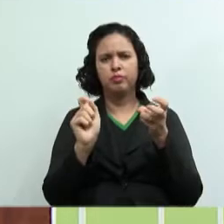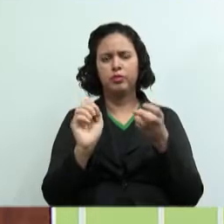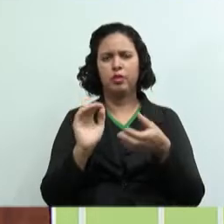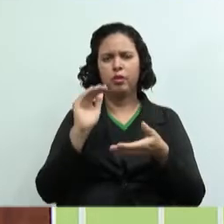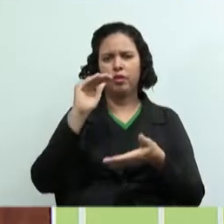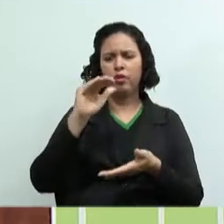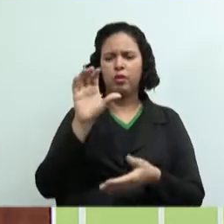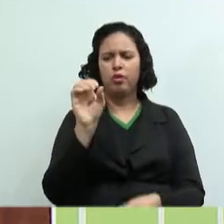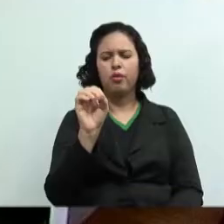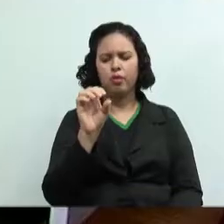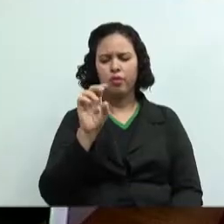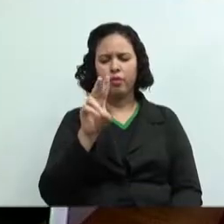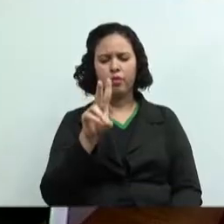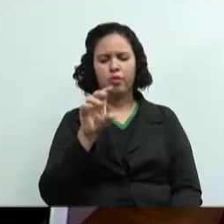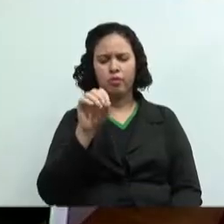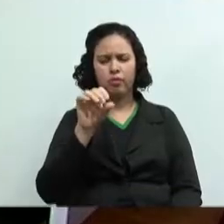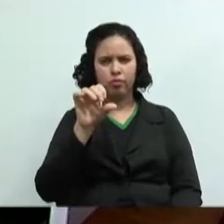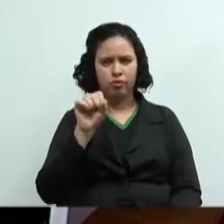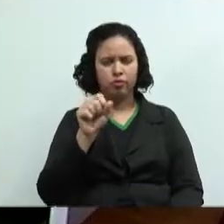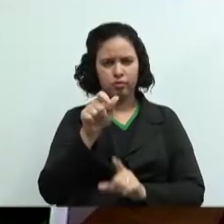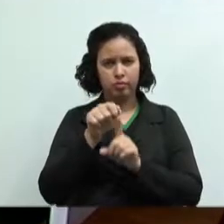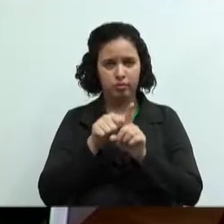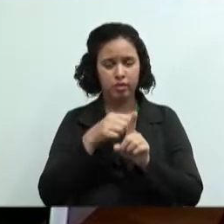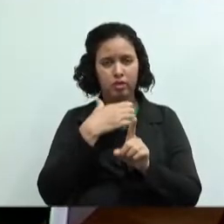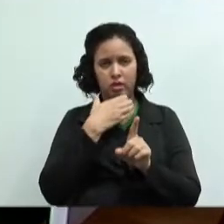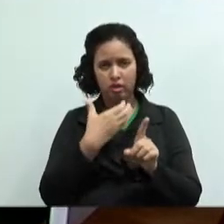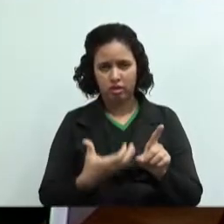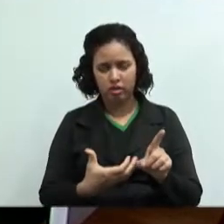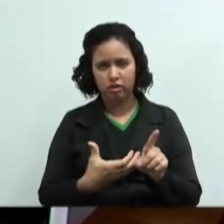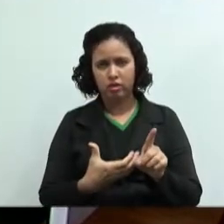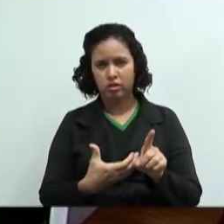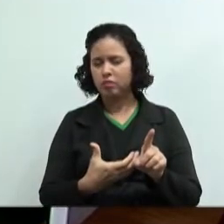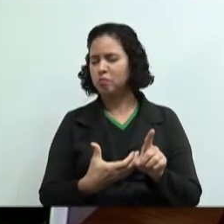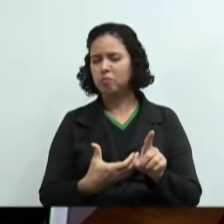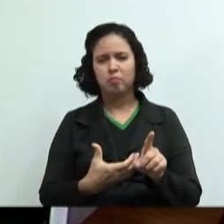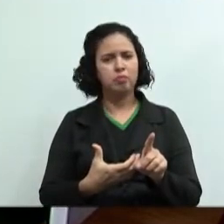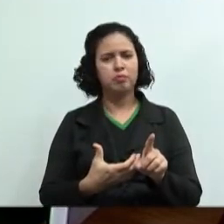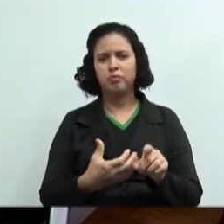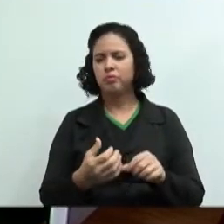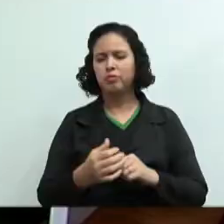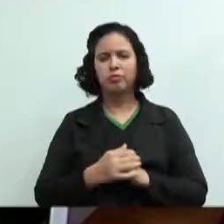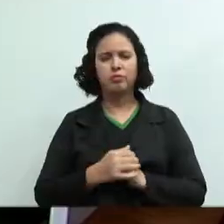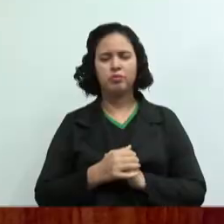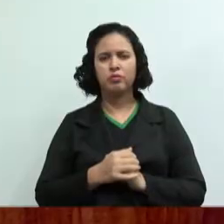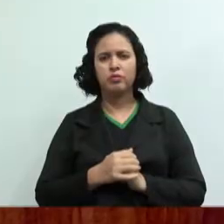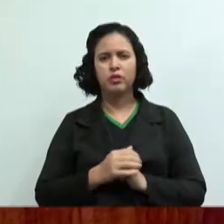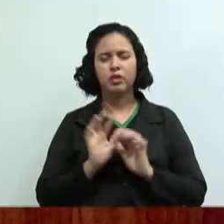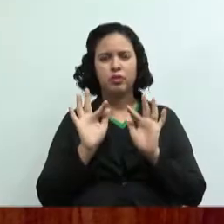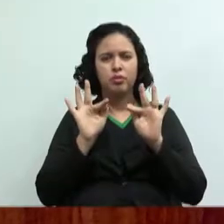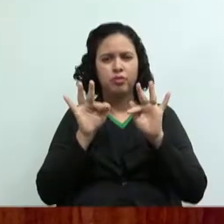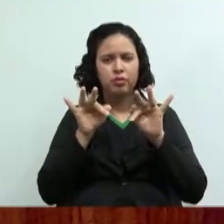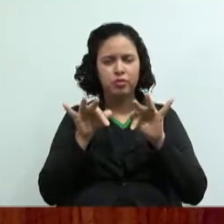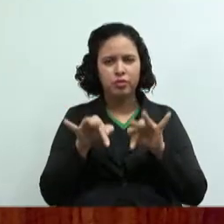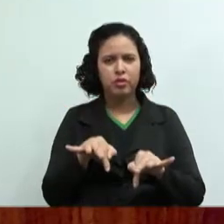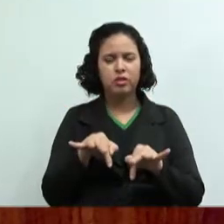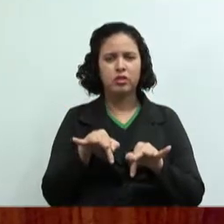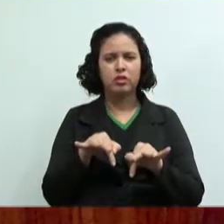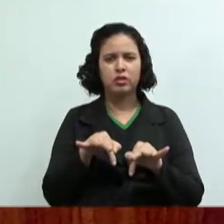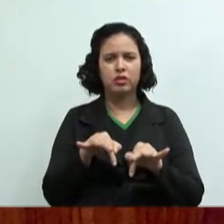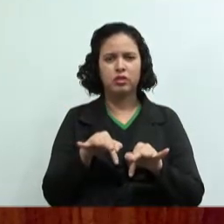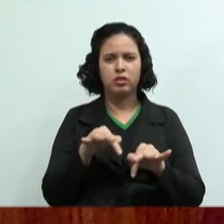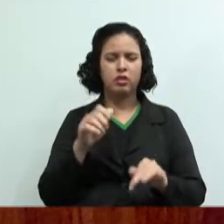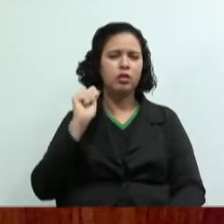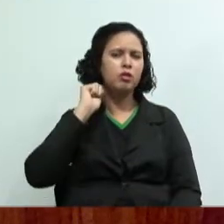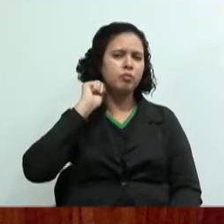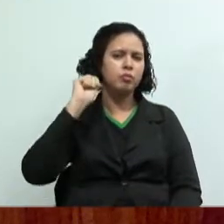Páscoa no mês de dezembro? Não, vi. O máximo que você vê ainda é o finalzinho de abril, por conta dos